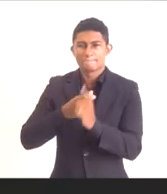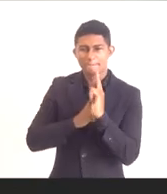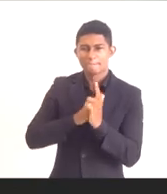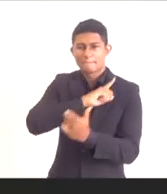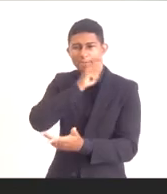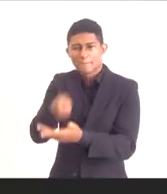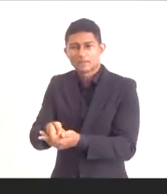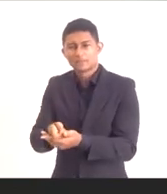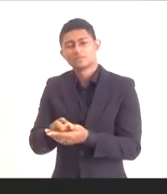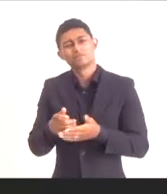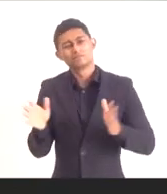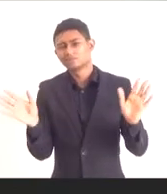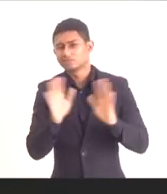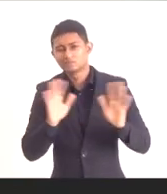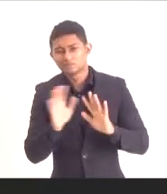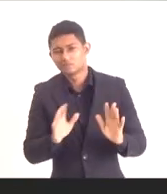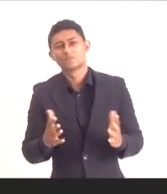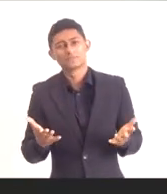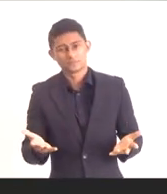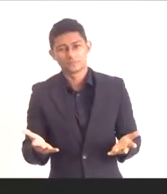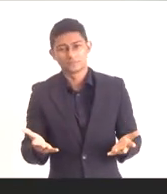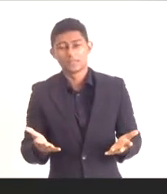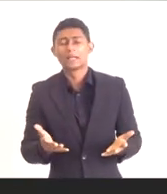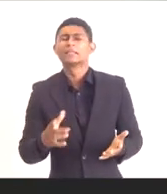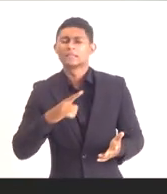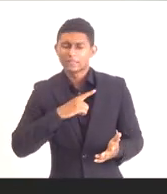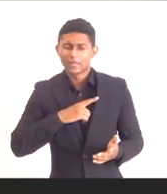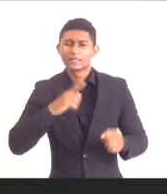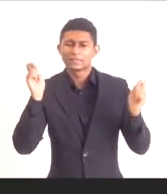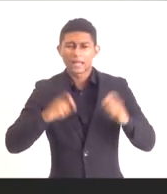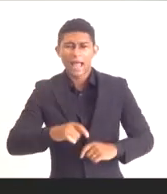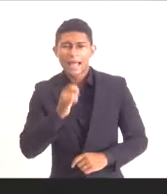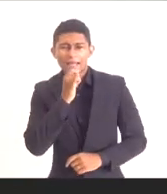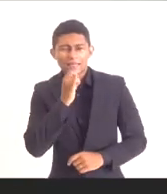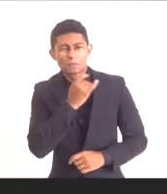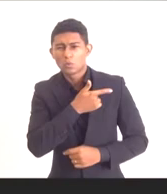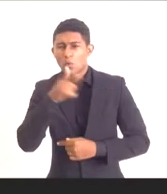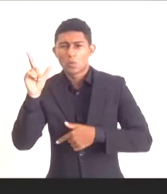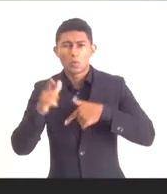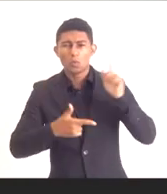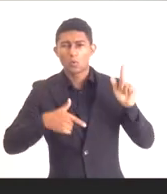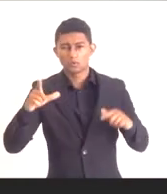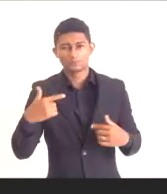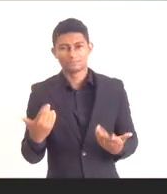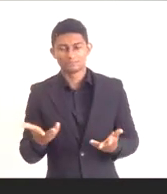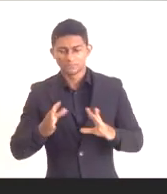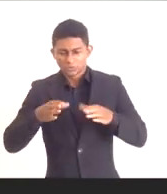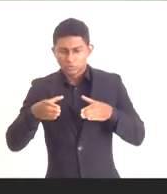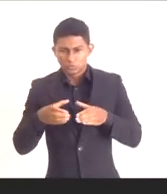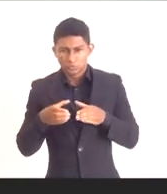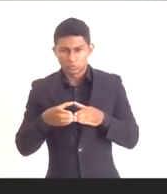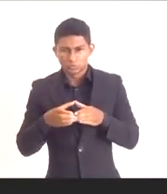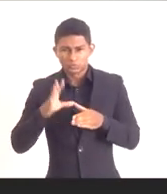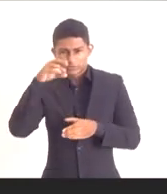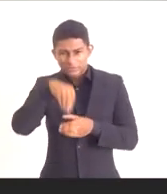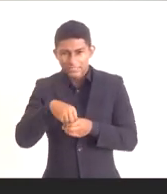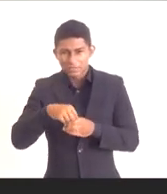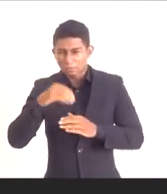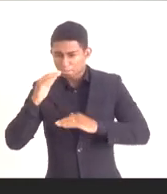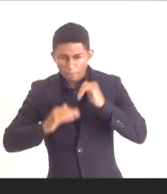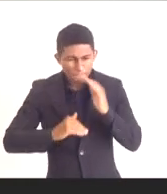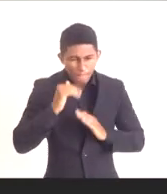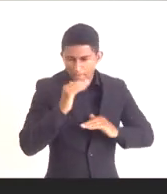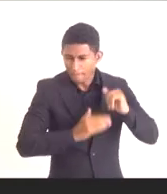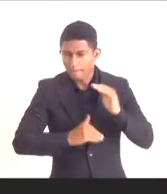esse recurso poderá ser utilizado não faltam. A Federação, com seu corpo técnico altamente especializado, já organizou